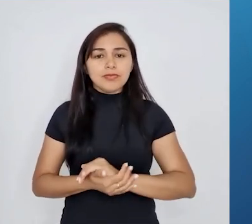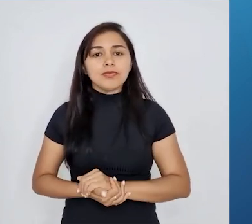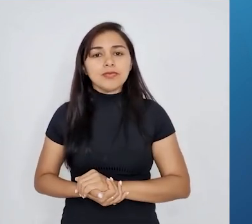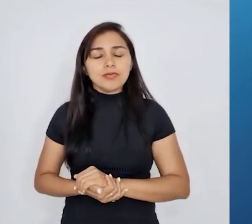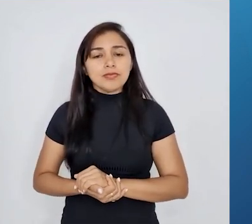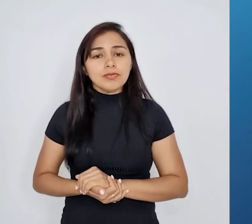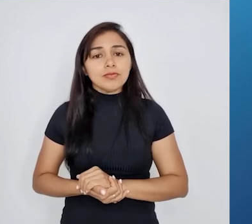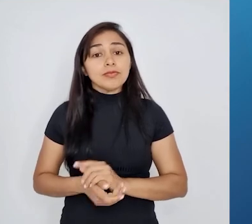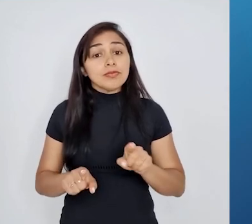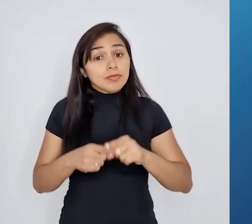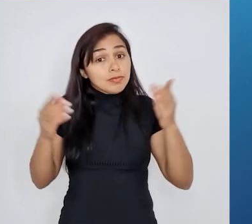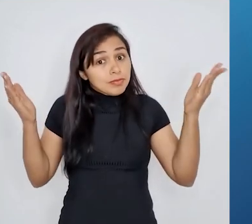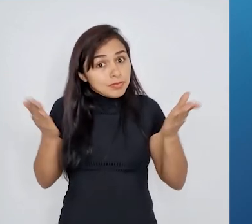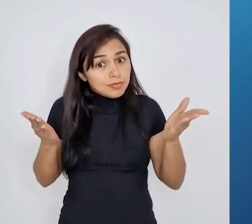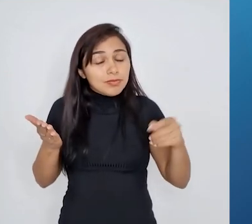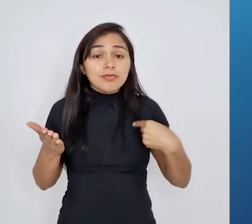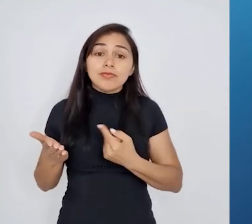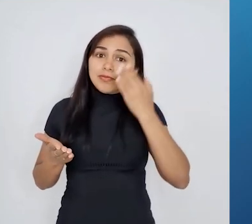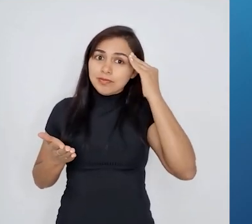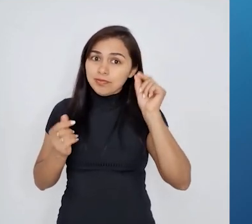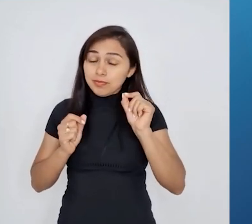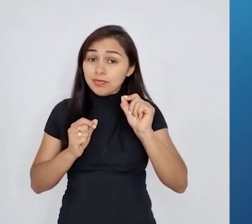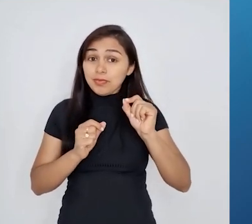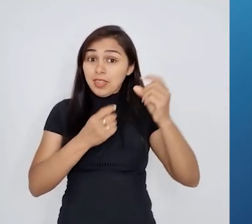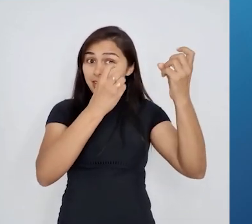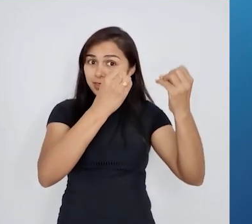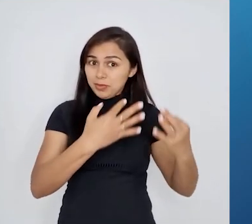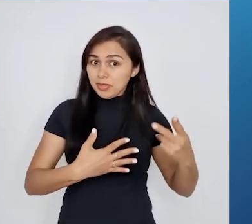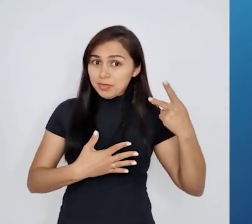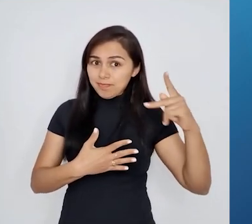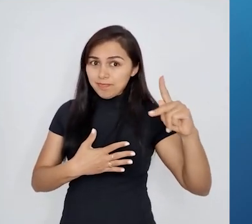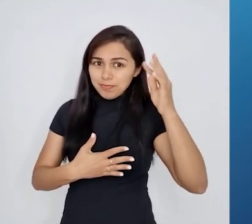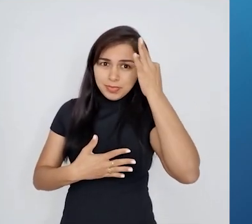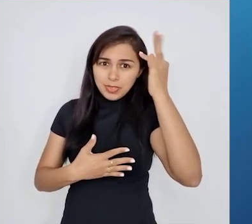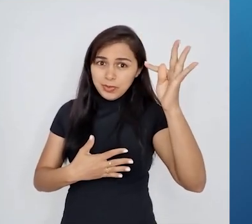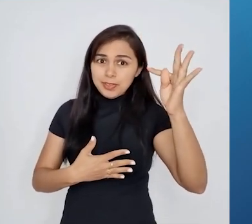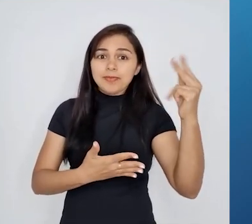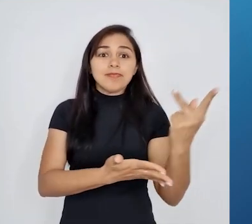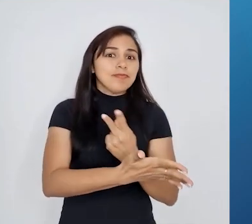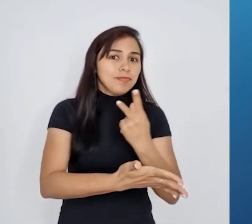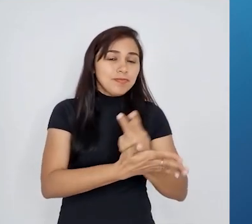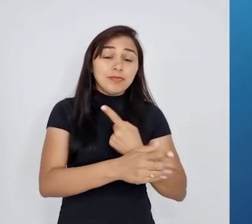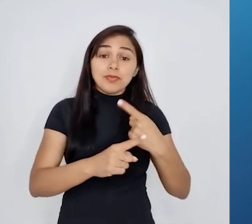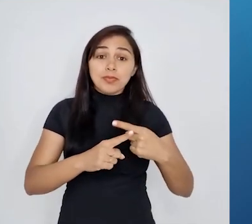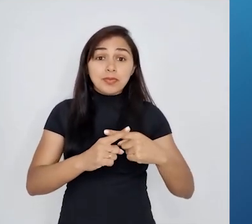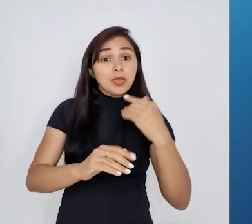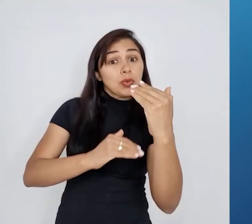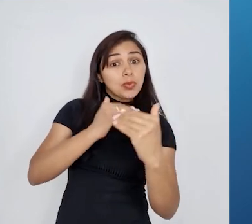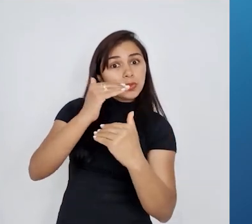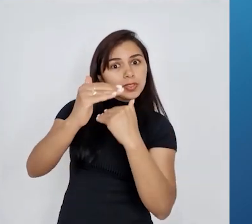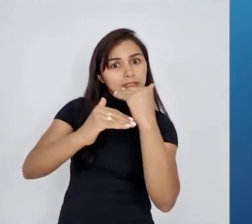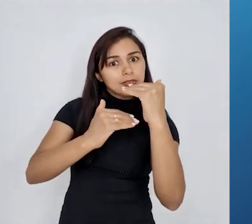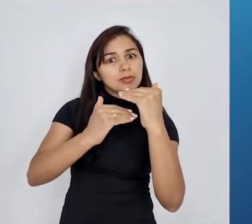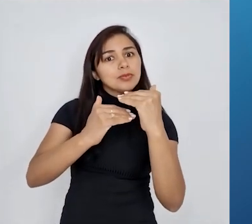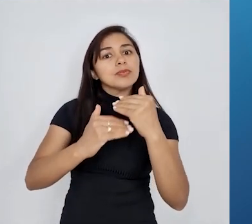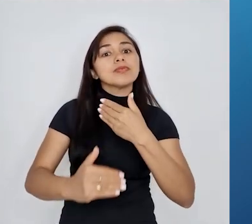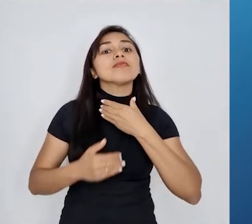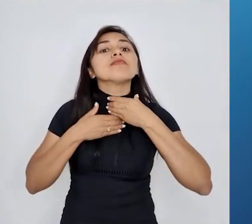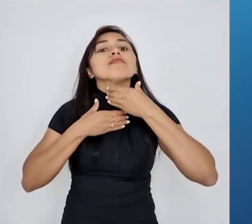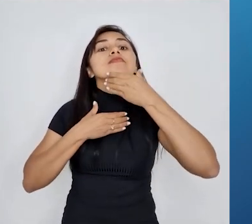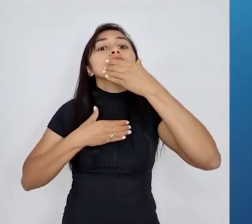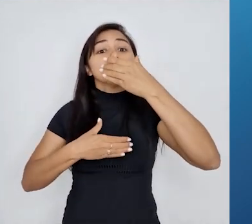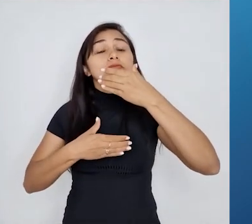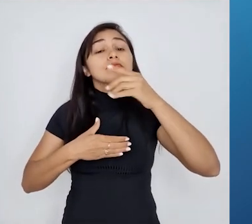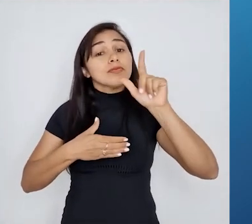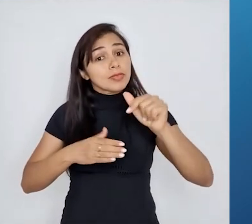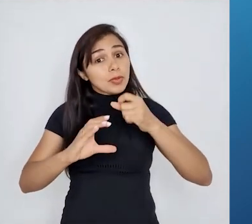Atualmente, sabemos que a explicação de Lamarck não está correta. A evolução das girafas, de acordo com a teoria da seleção natural de